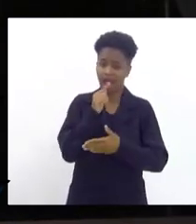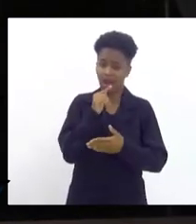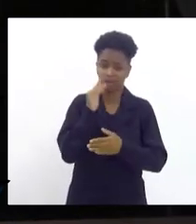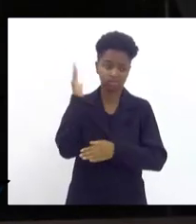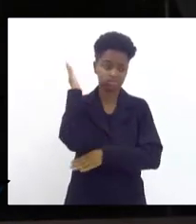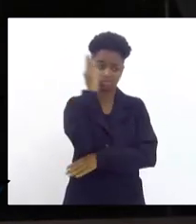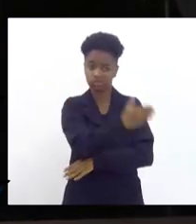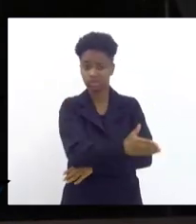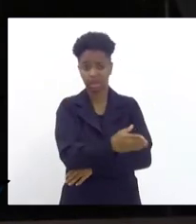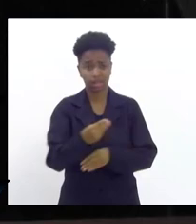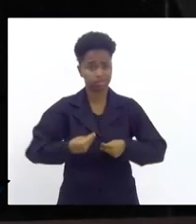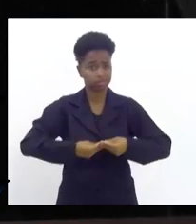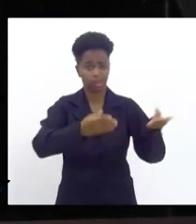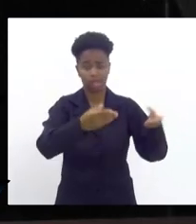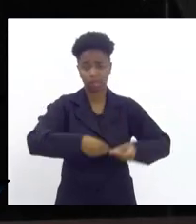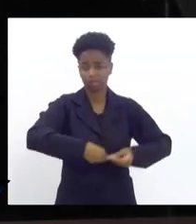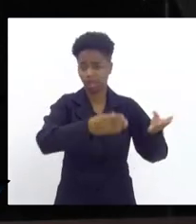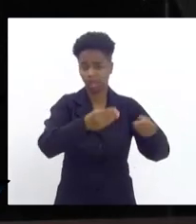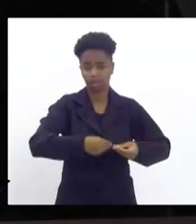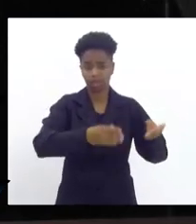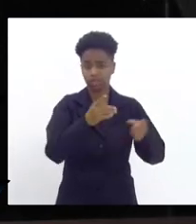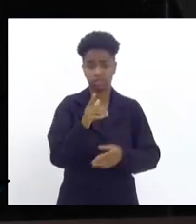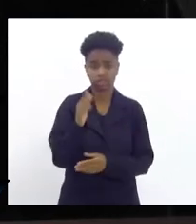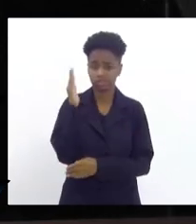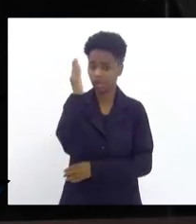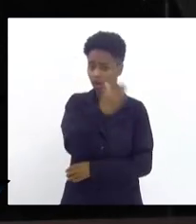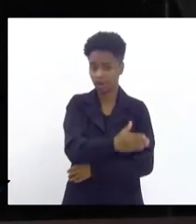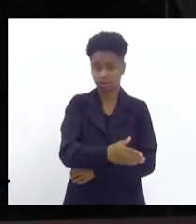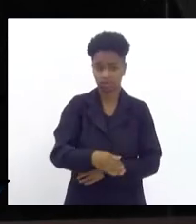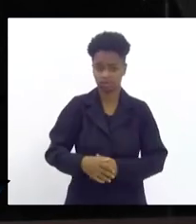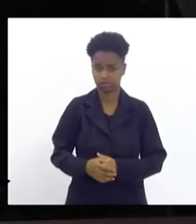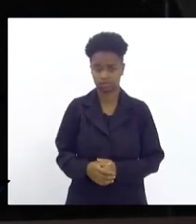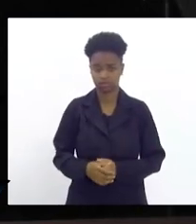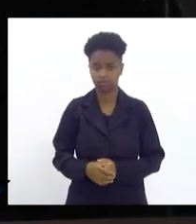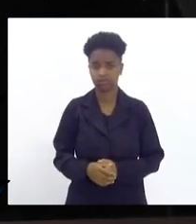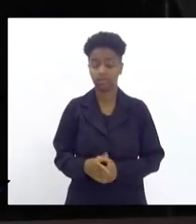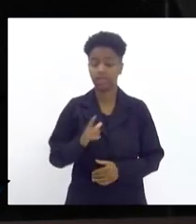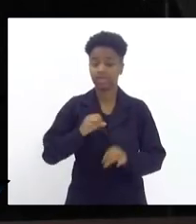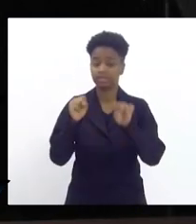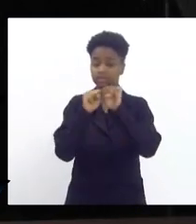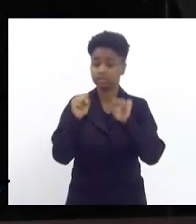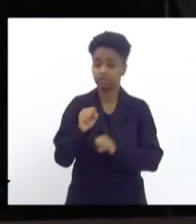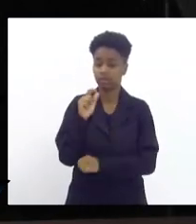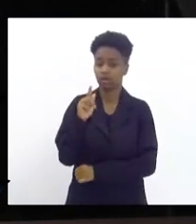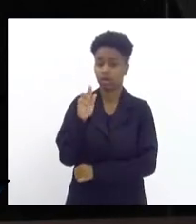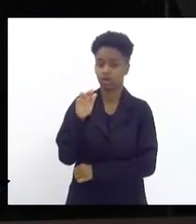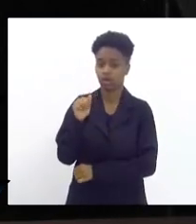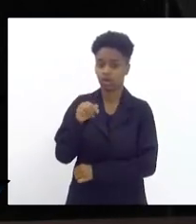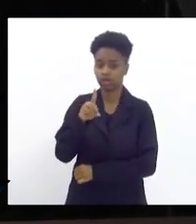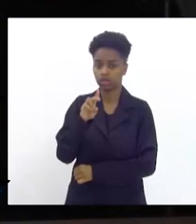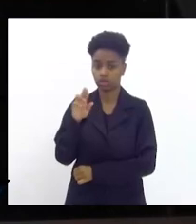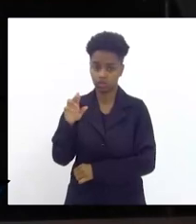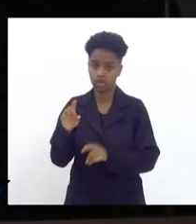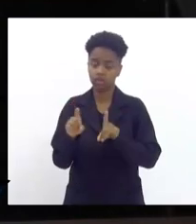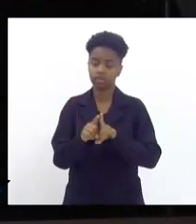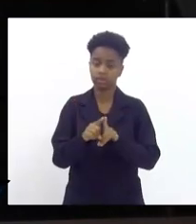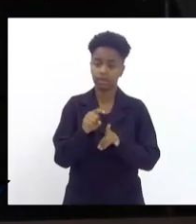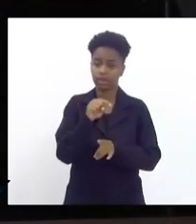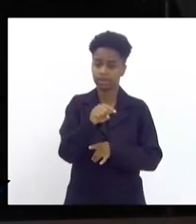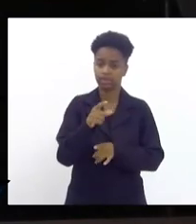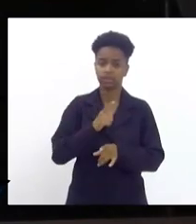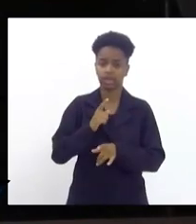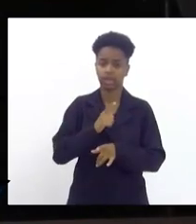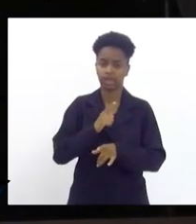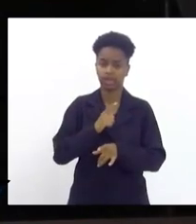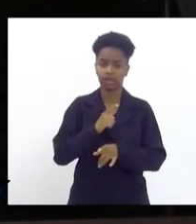para lá a água vem lá do sistema Guandu é bombeada através do conjunto da elevatória do Lameirão que fica